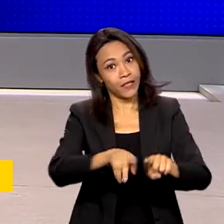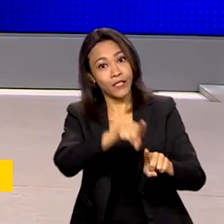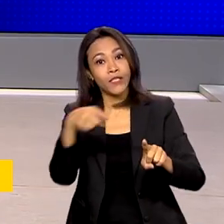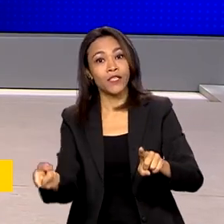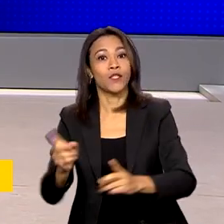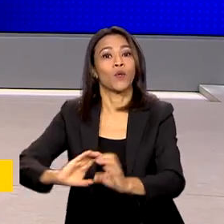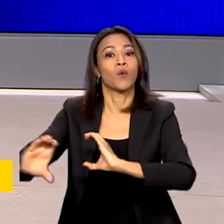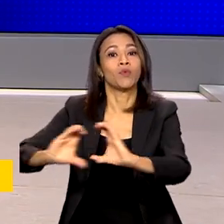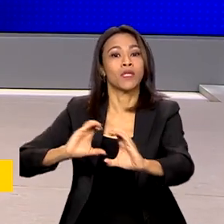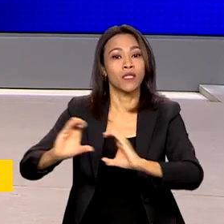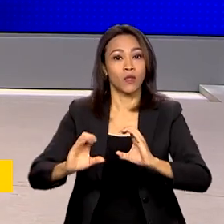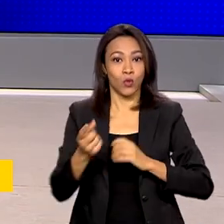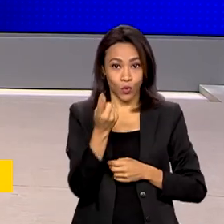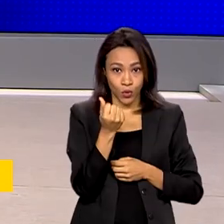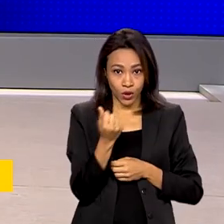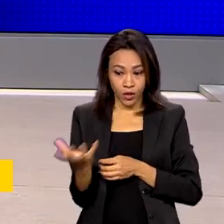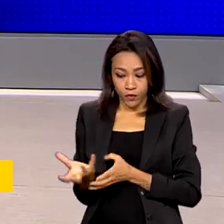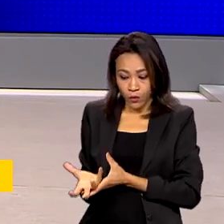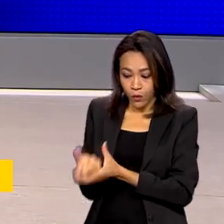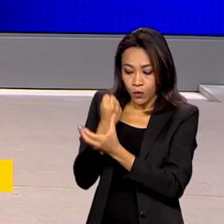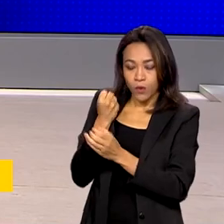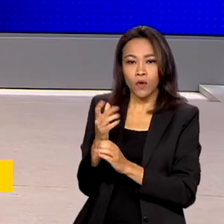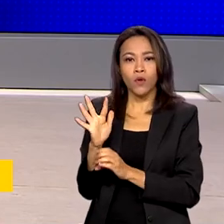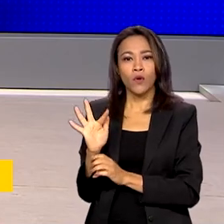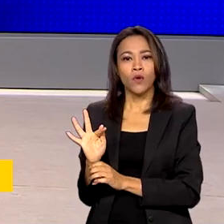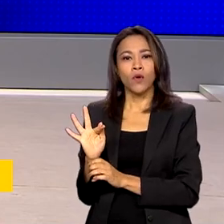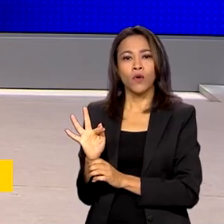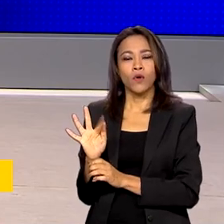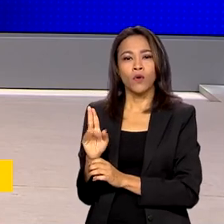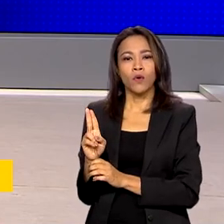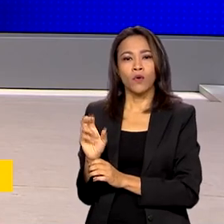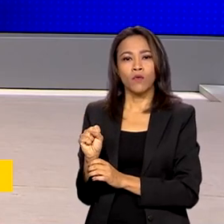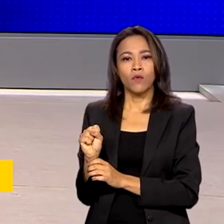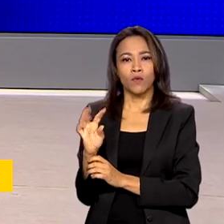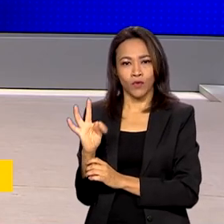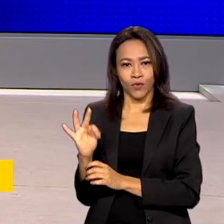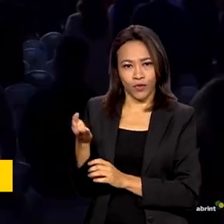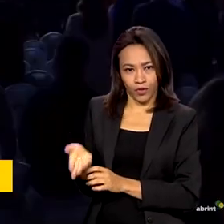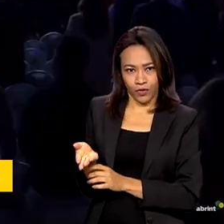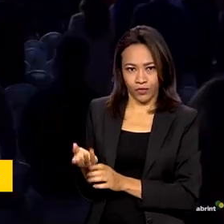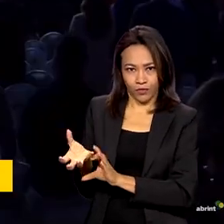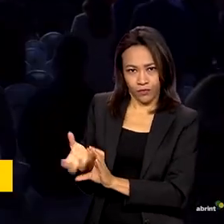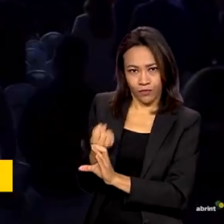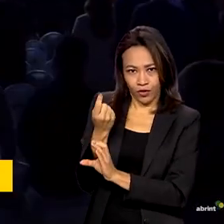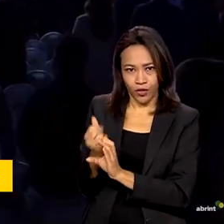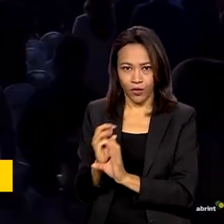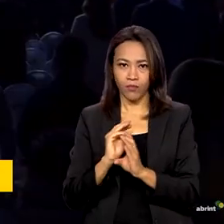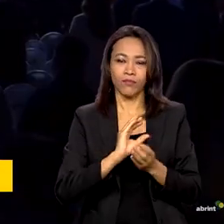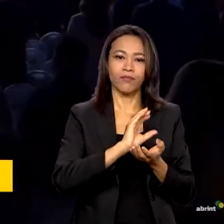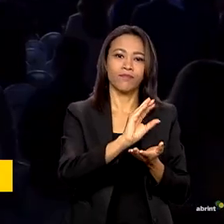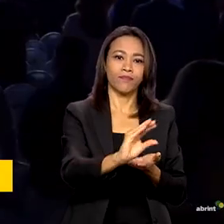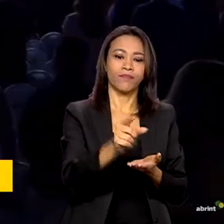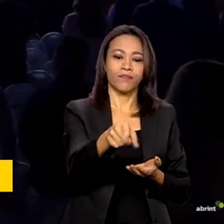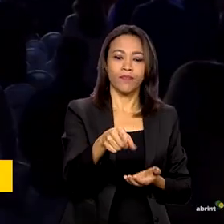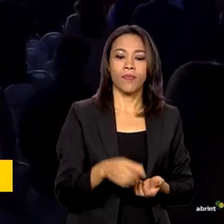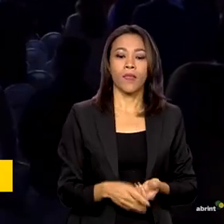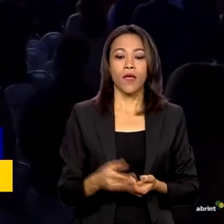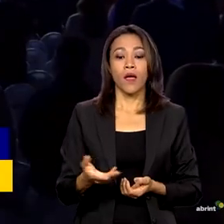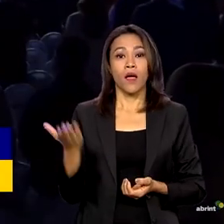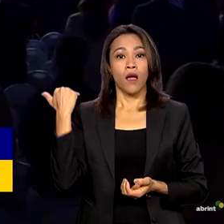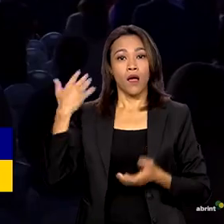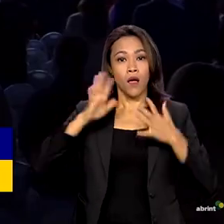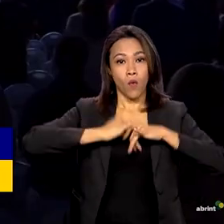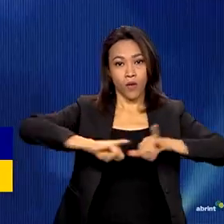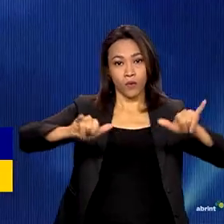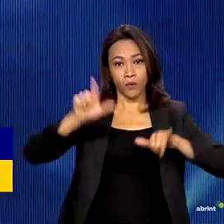FUST, o Fundo de Universalização dos Serviços de Telecomunicações. O anúncio foi feito pelo ministro